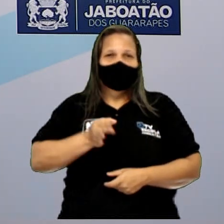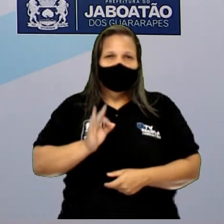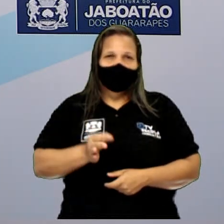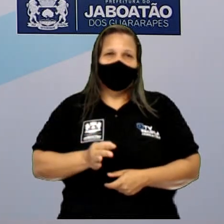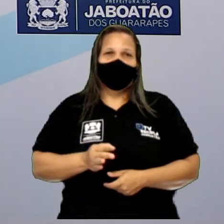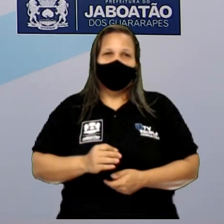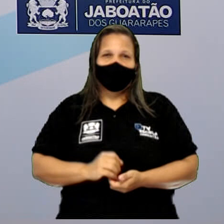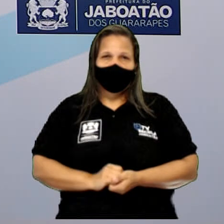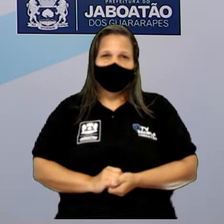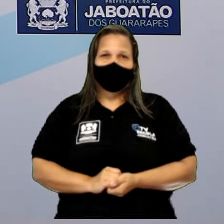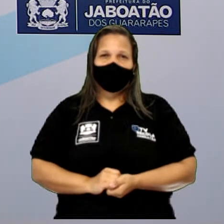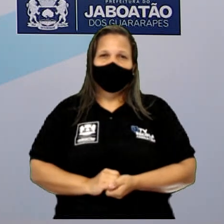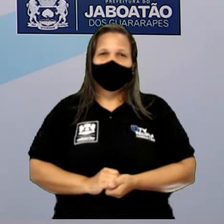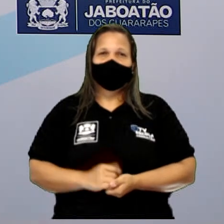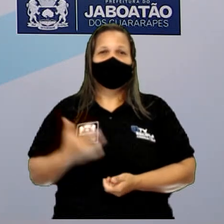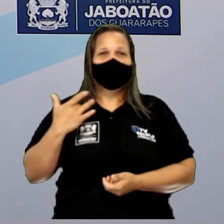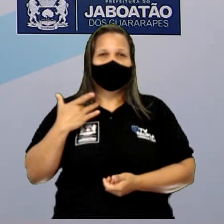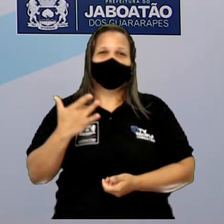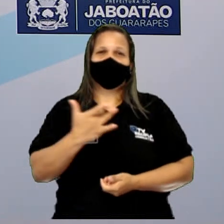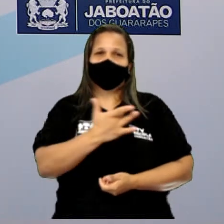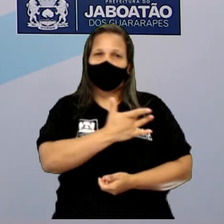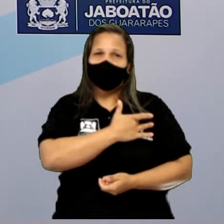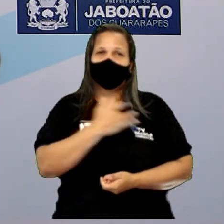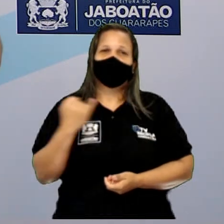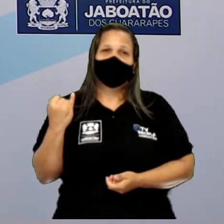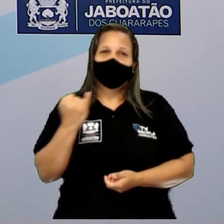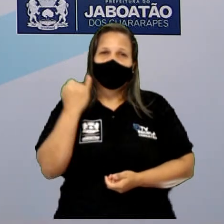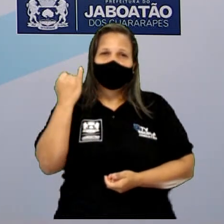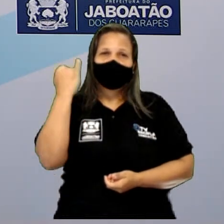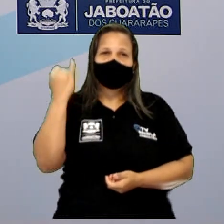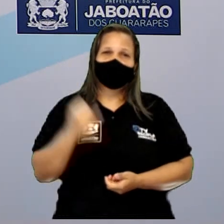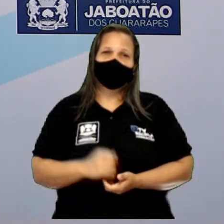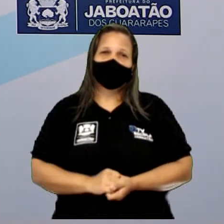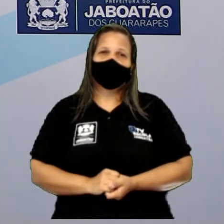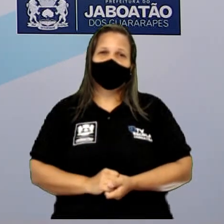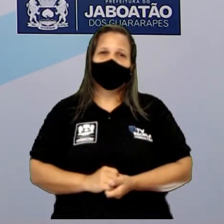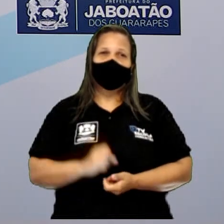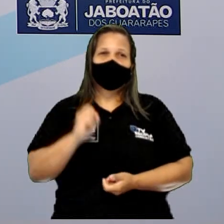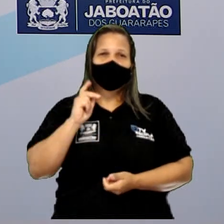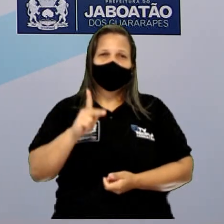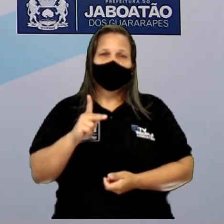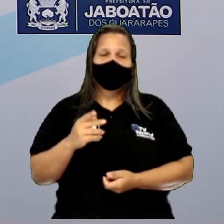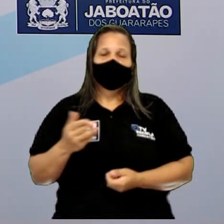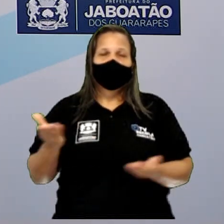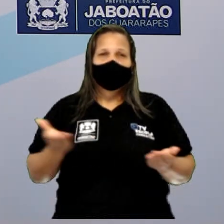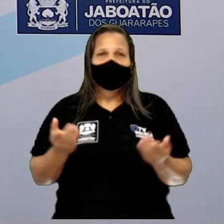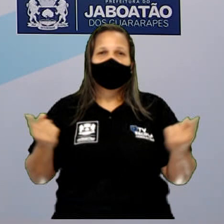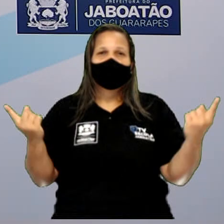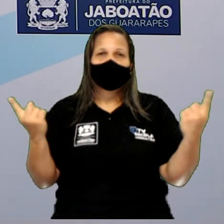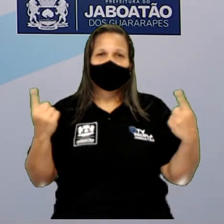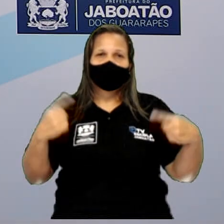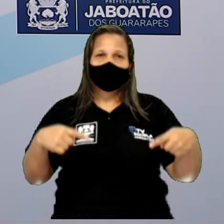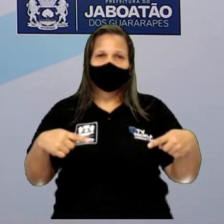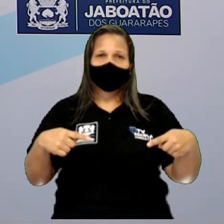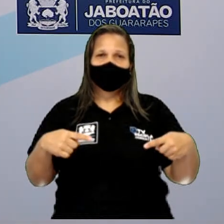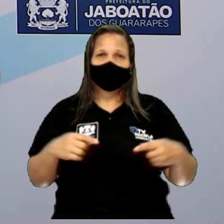ambiental e de saúde pública de maneira geral. Beleza? Vamos lá, então, para o nosso desafio.